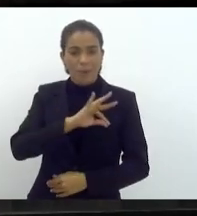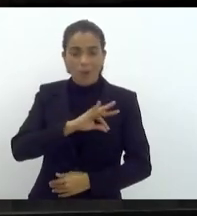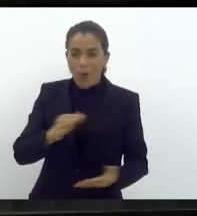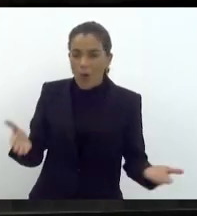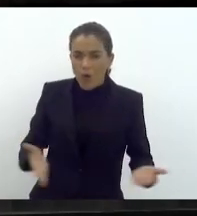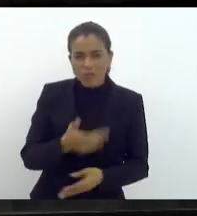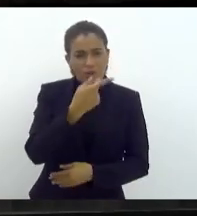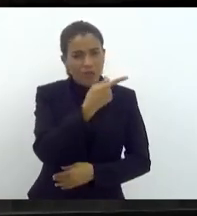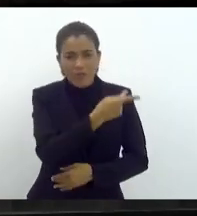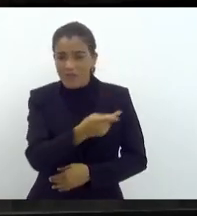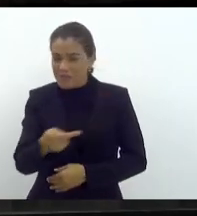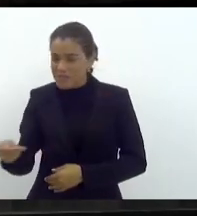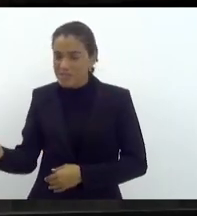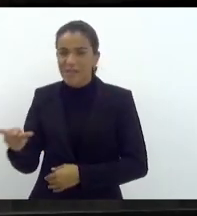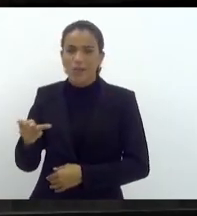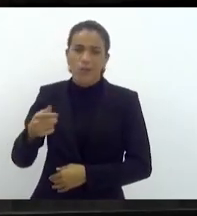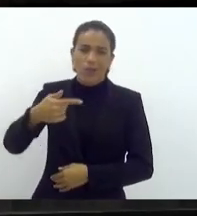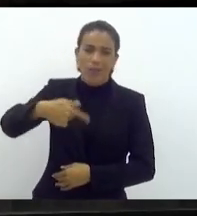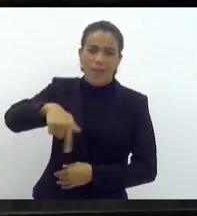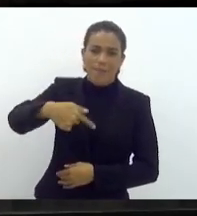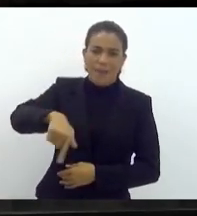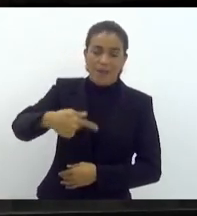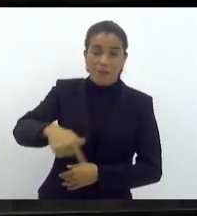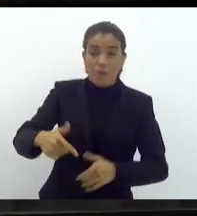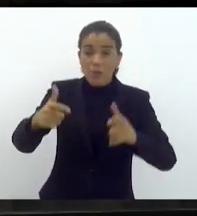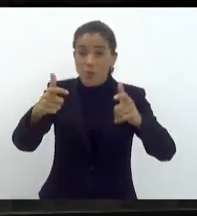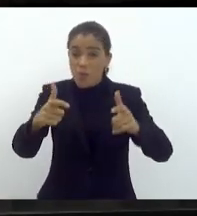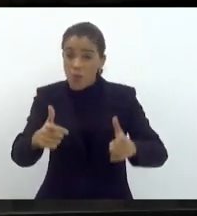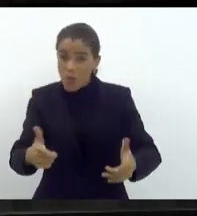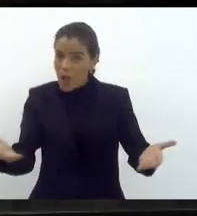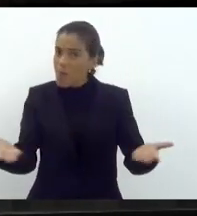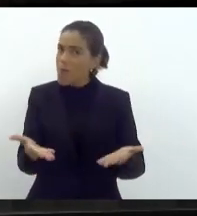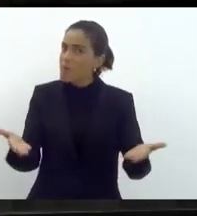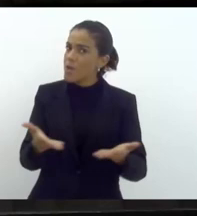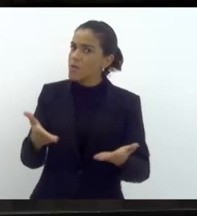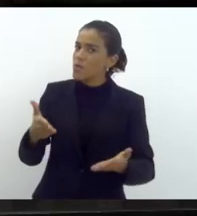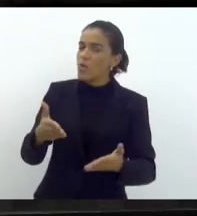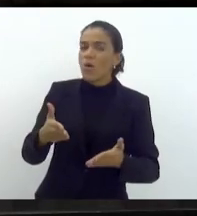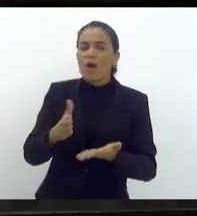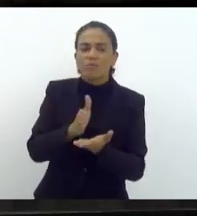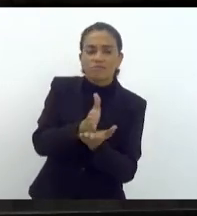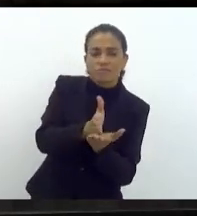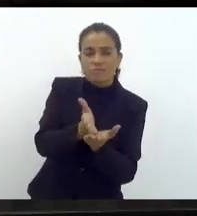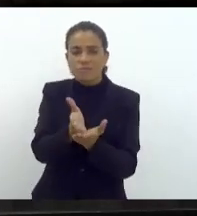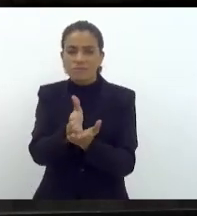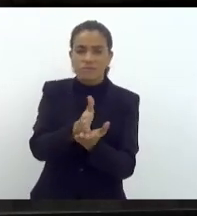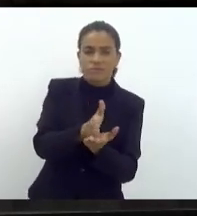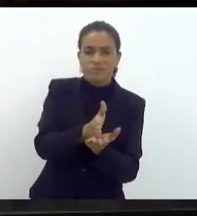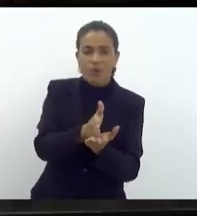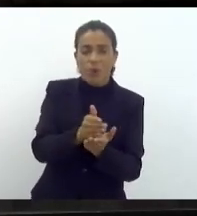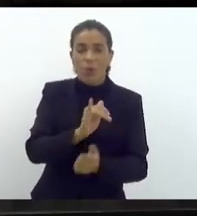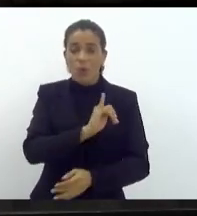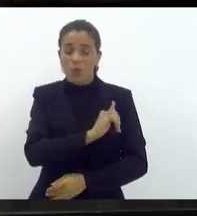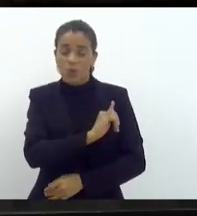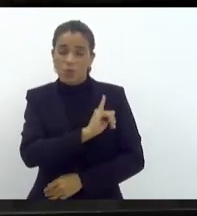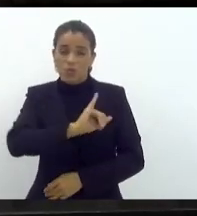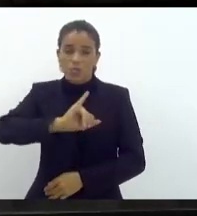eu visitando a cidade de Queimados, uma cidade que passa por um momento de divisa ali com o Japeri, um momento de violência crescente,